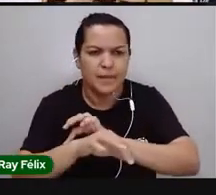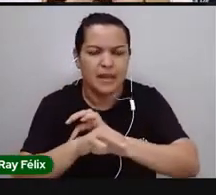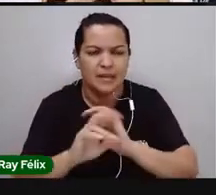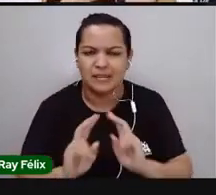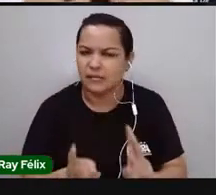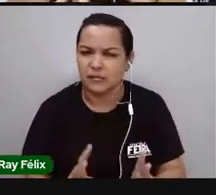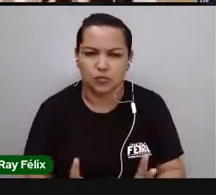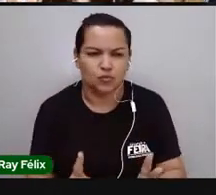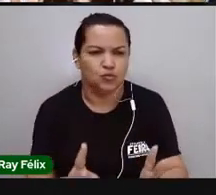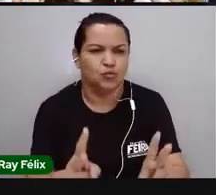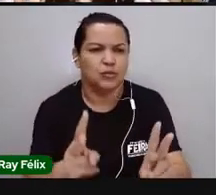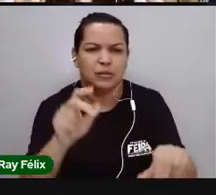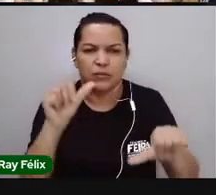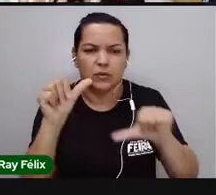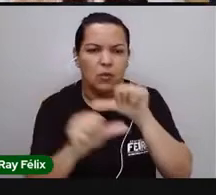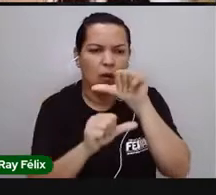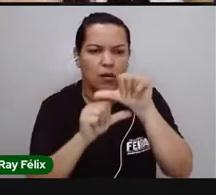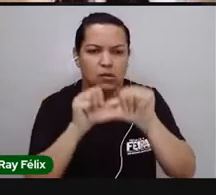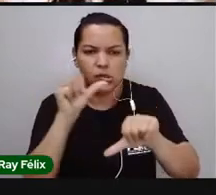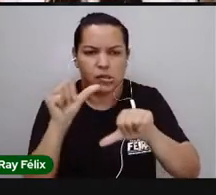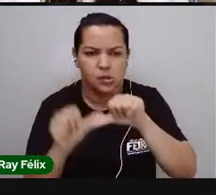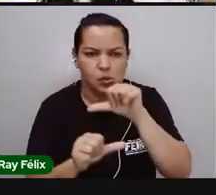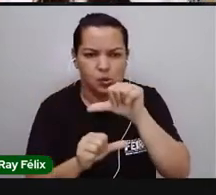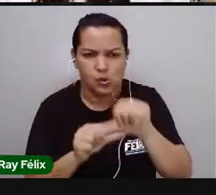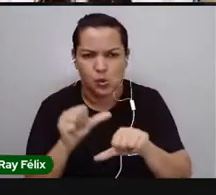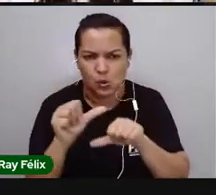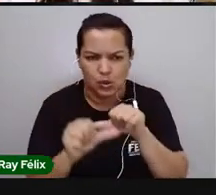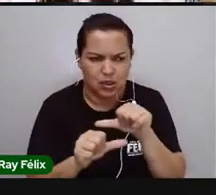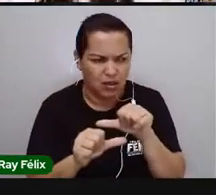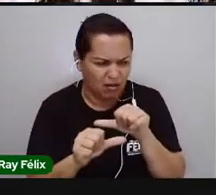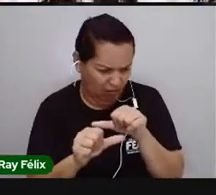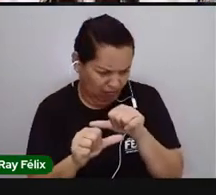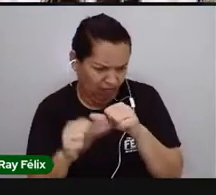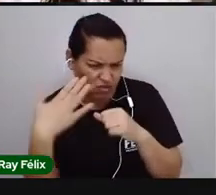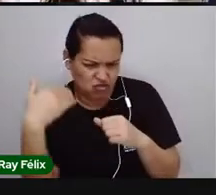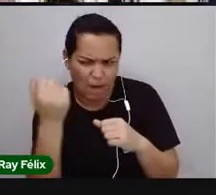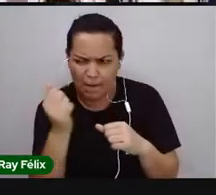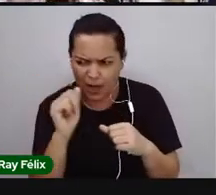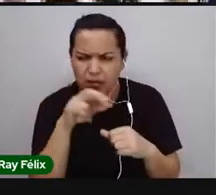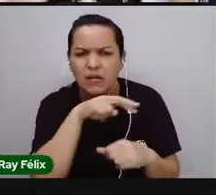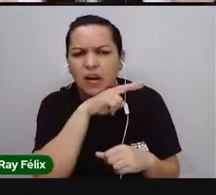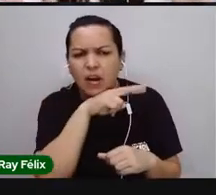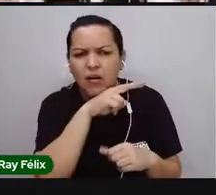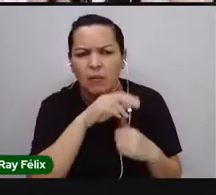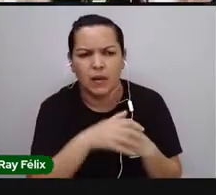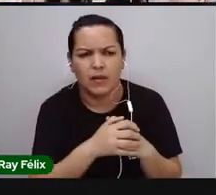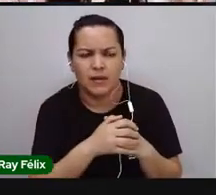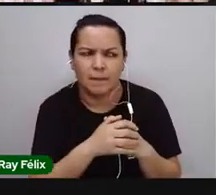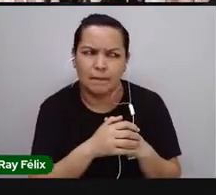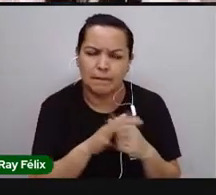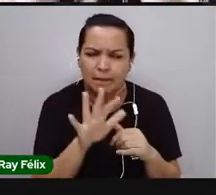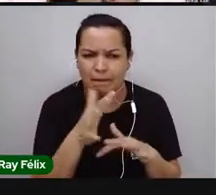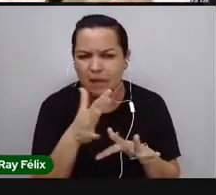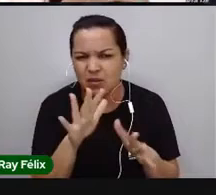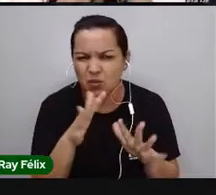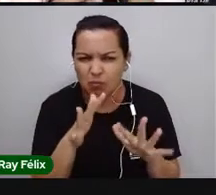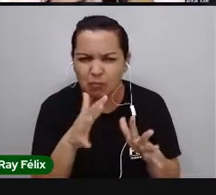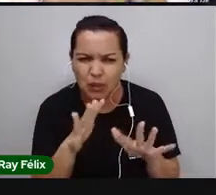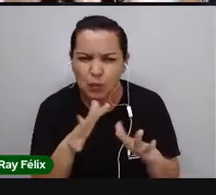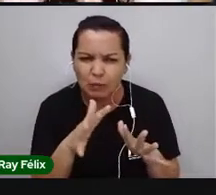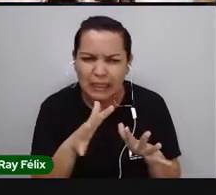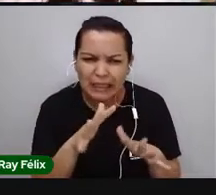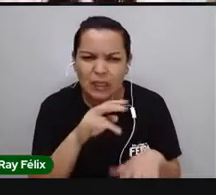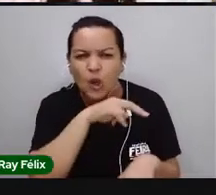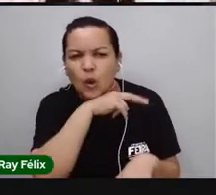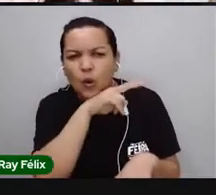sendo trocada. Pro... Que tá chamando a gente de quê? Pro de cobra, é? Mais ou menos. Mais ou menos. Não é que uma